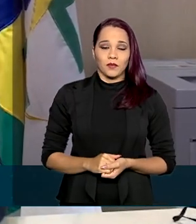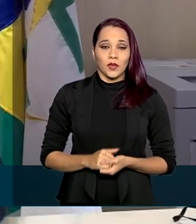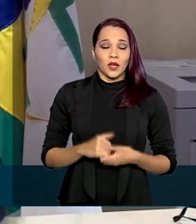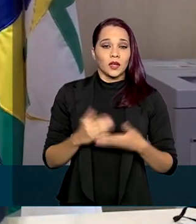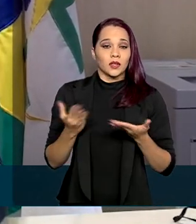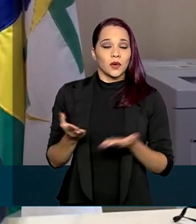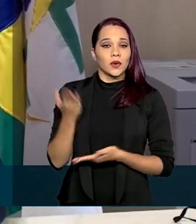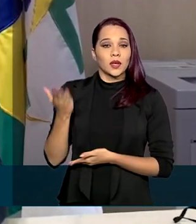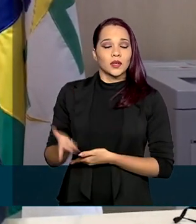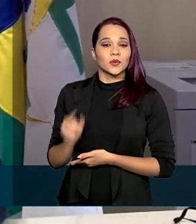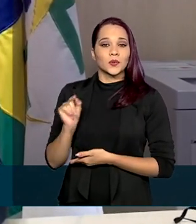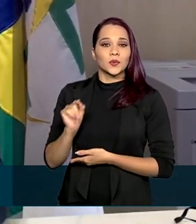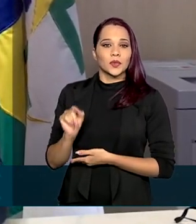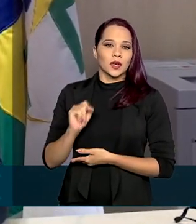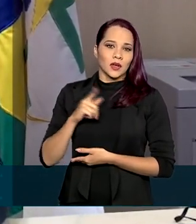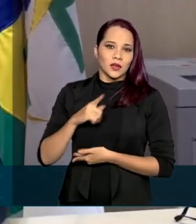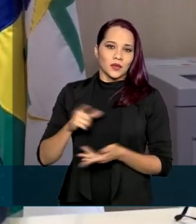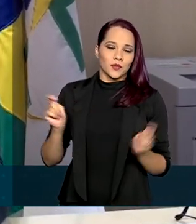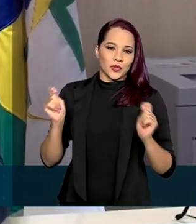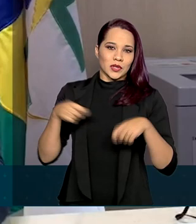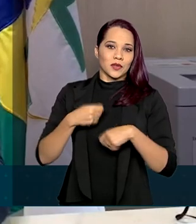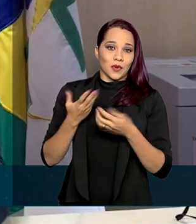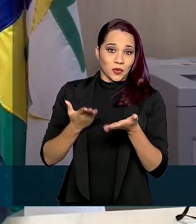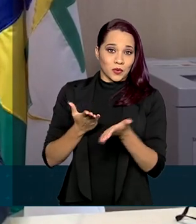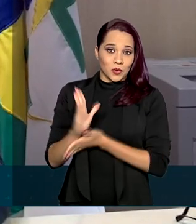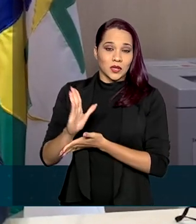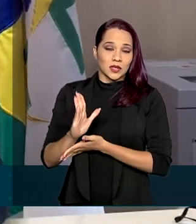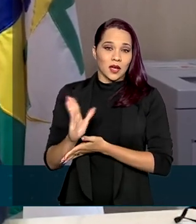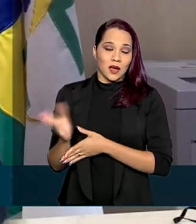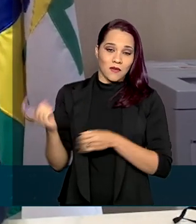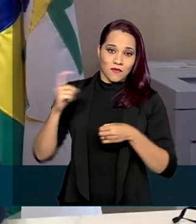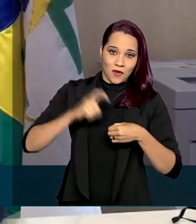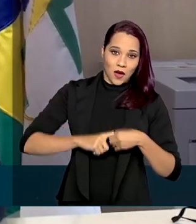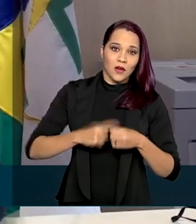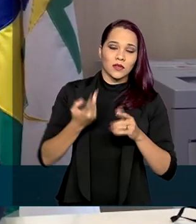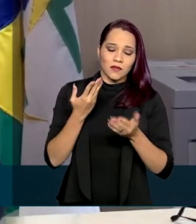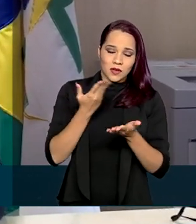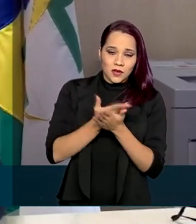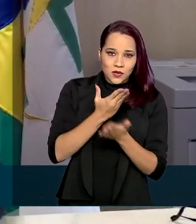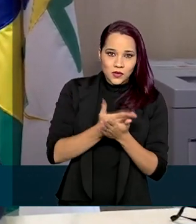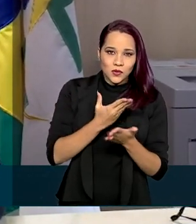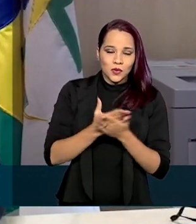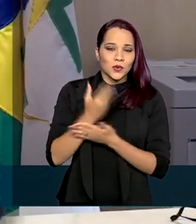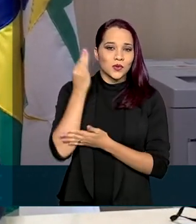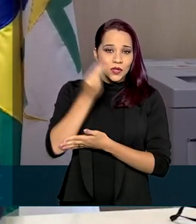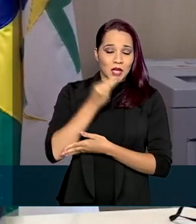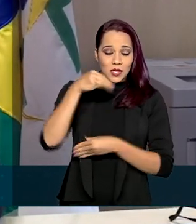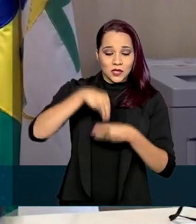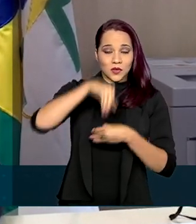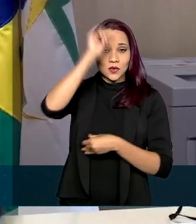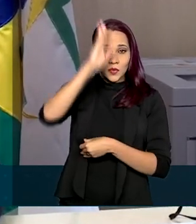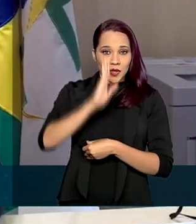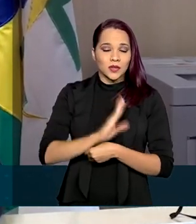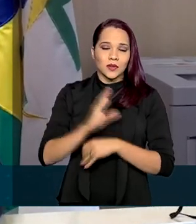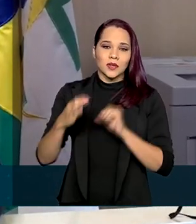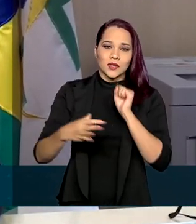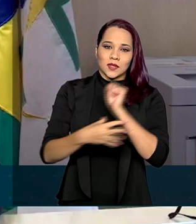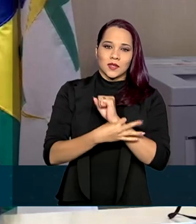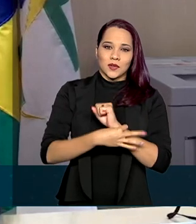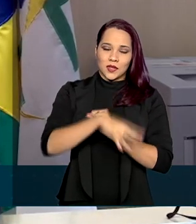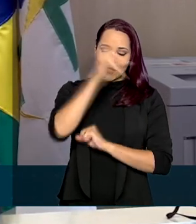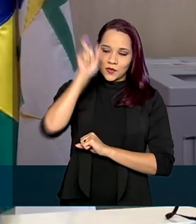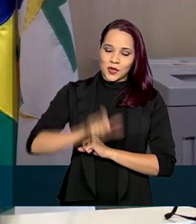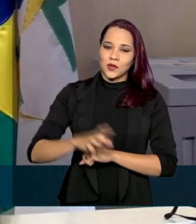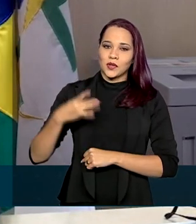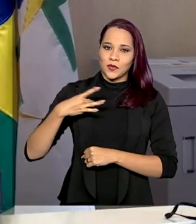motivo pelo qual, então, foi possível autorizar a retomada dos testes em território nacional, garantindo a segurança